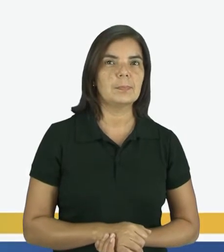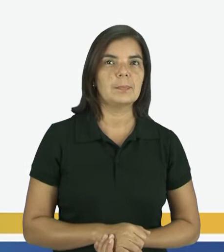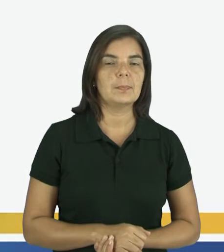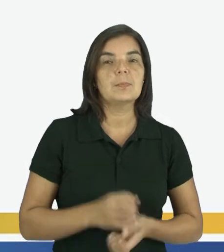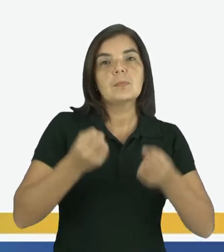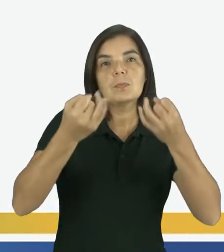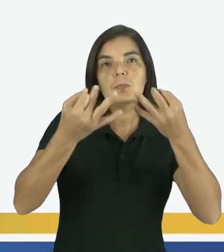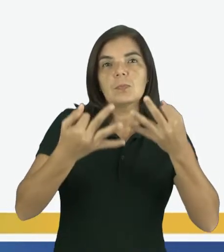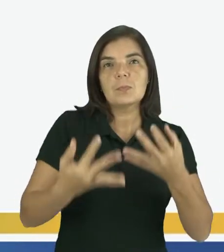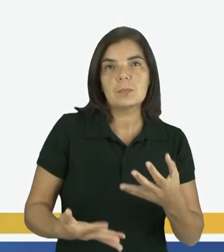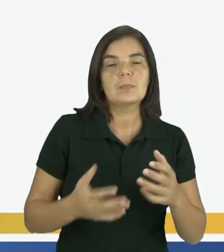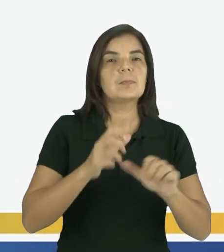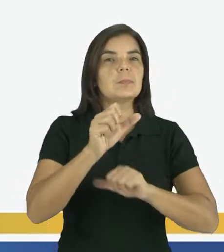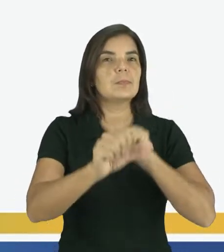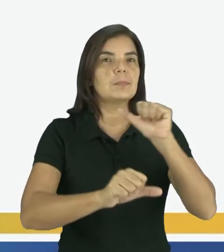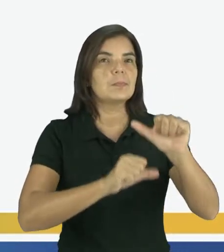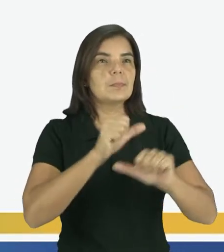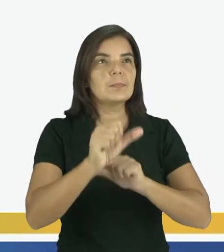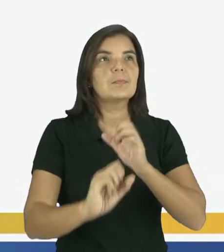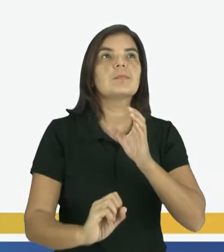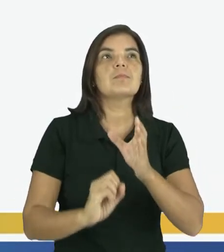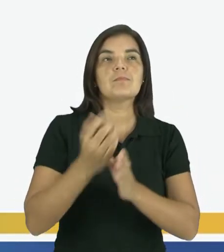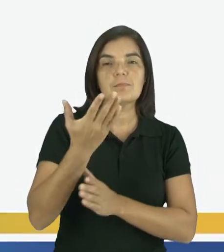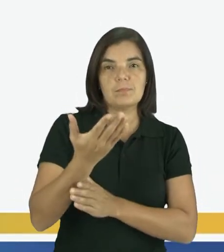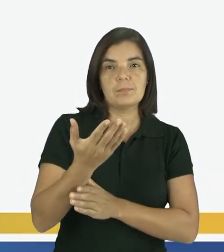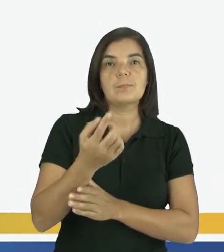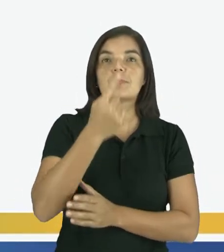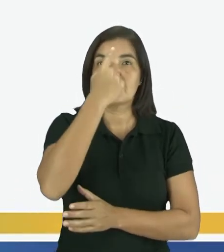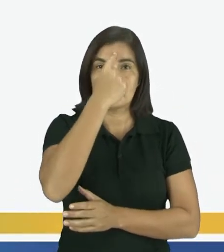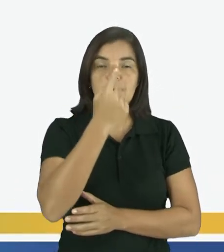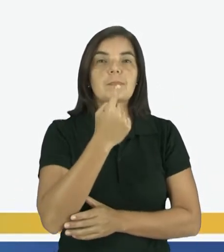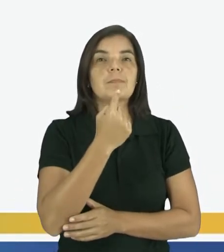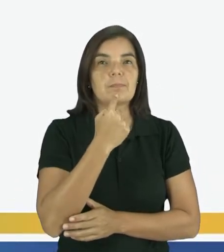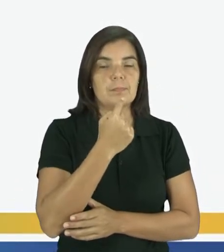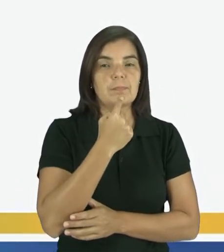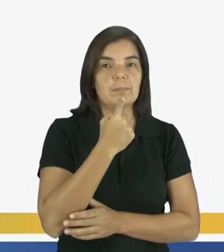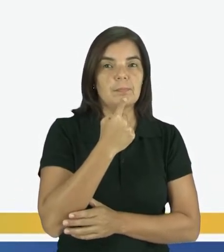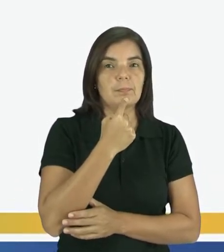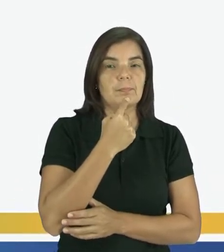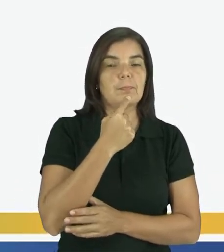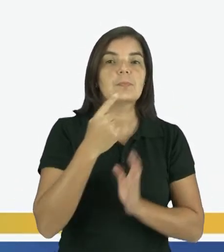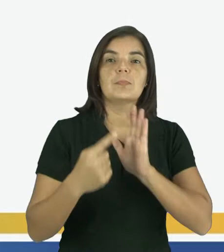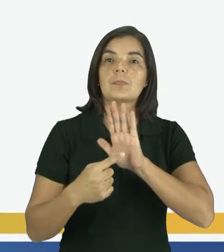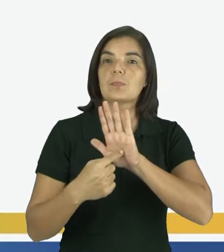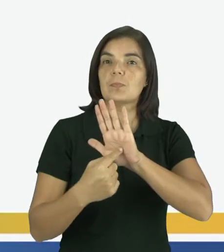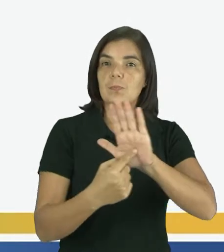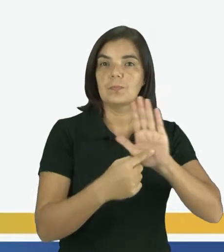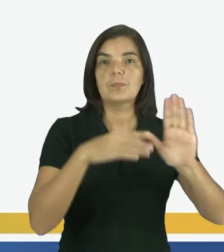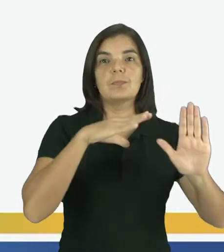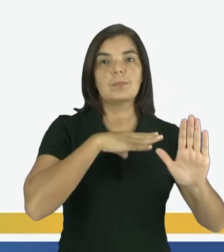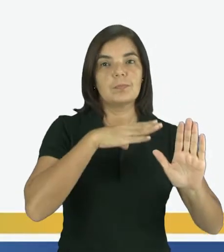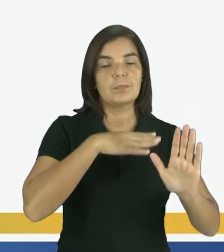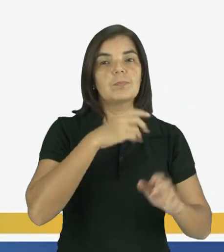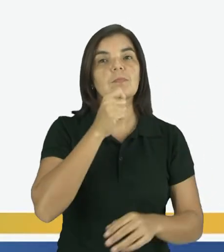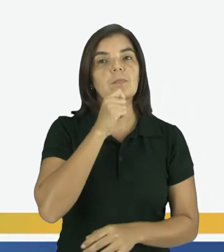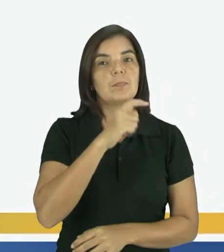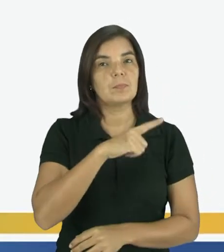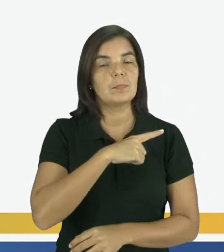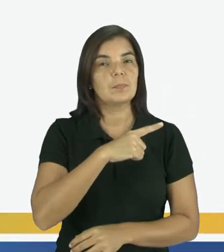Explique as mudanças que ocorreram na paisagem. A cidade mostrada no desenho ainda